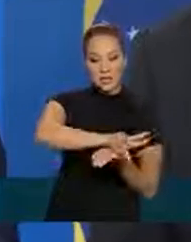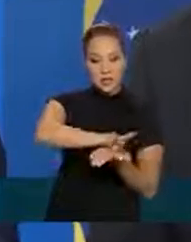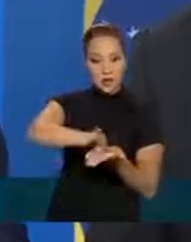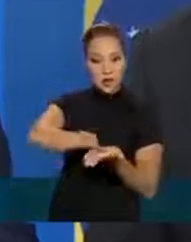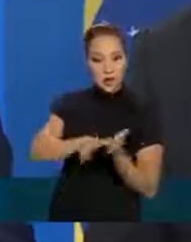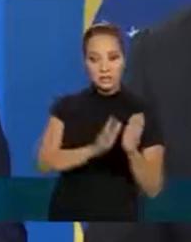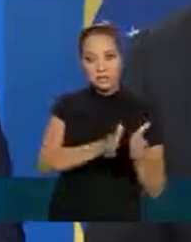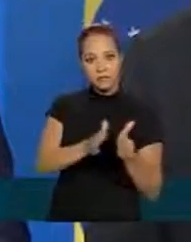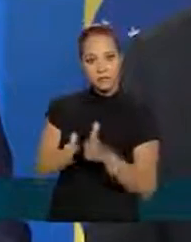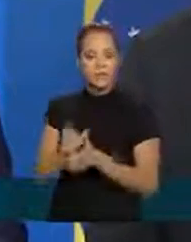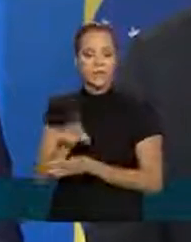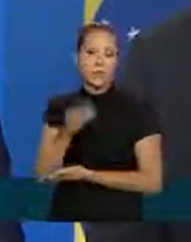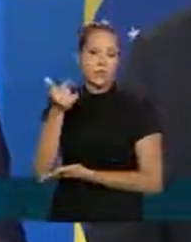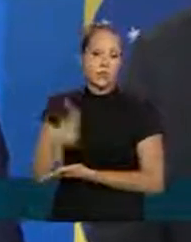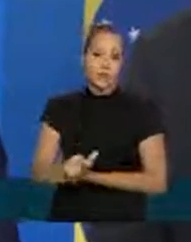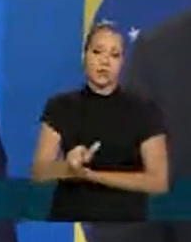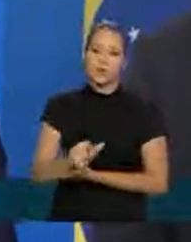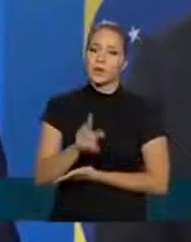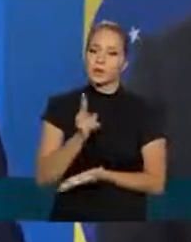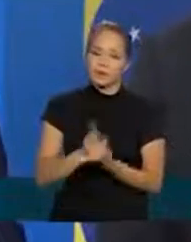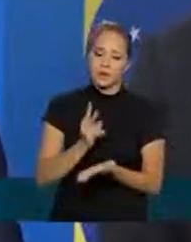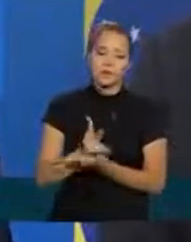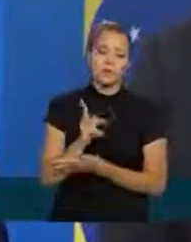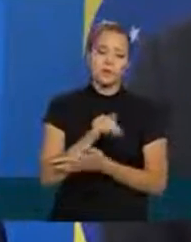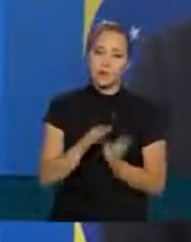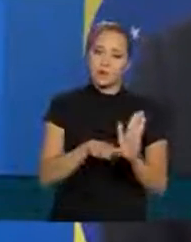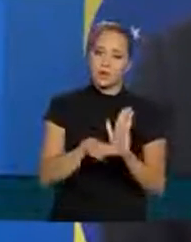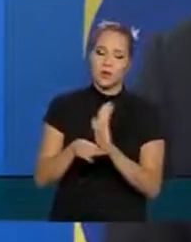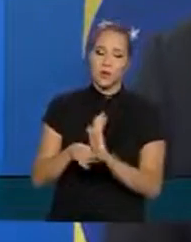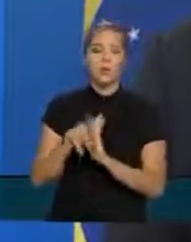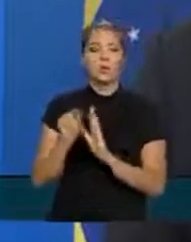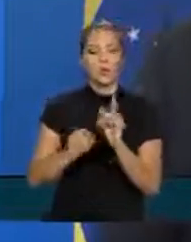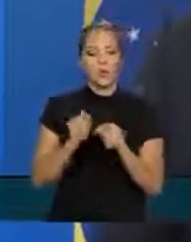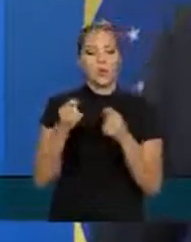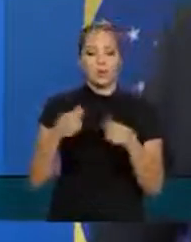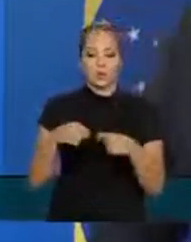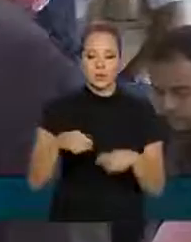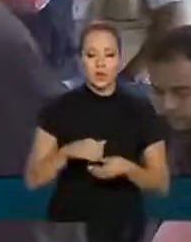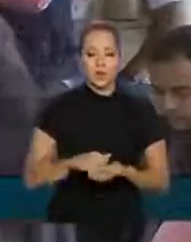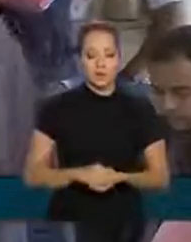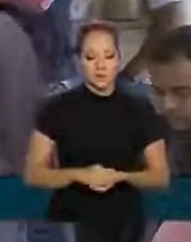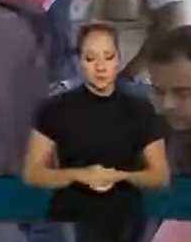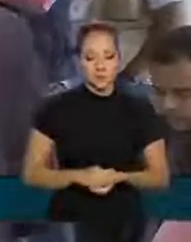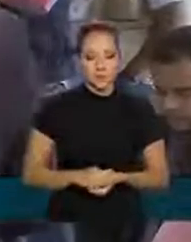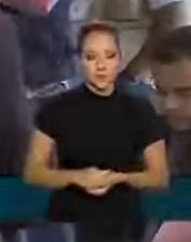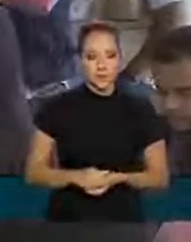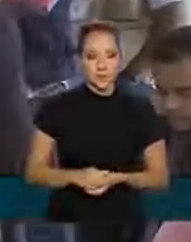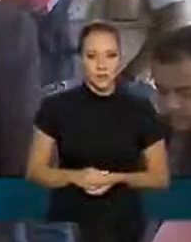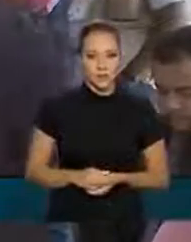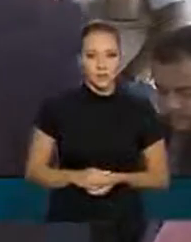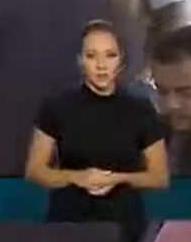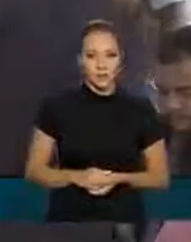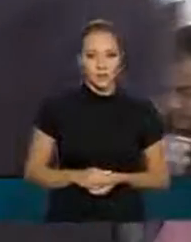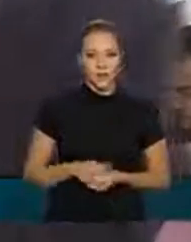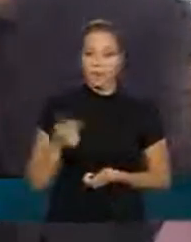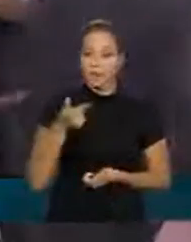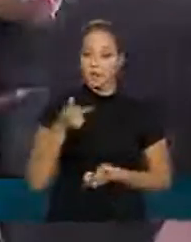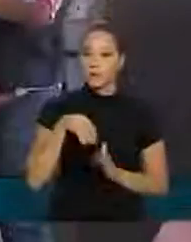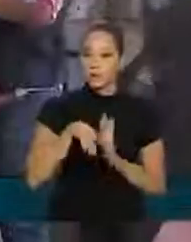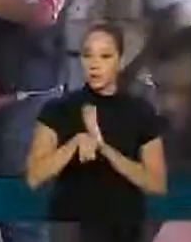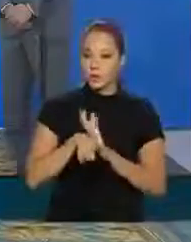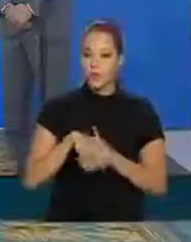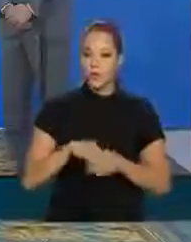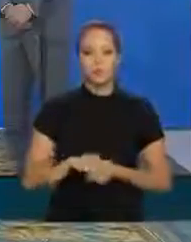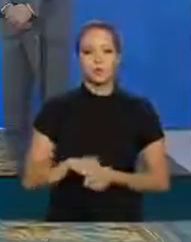segmentos mas de novo sempre ajudaremos naquilo que for necessário Obrigado Segunda pergunta